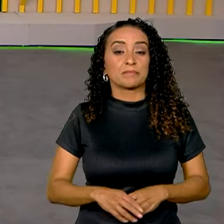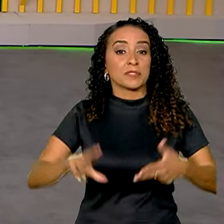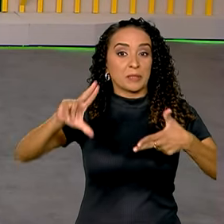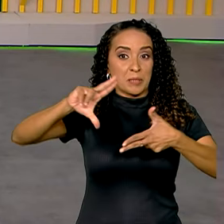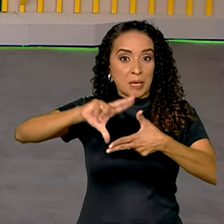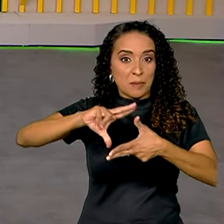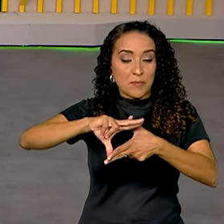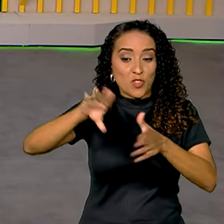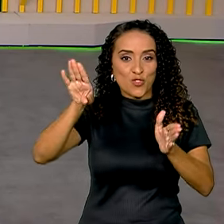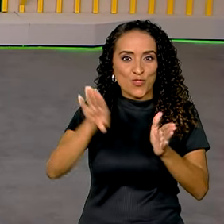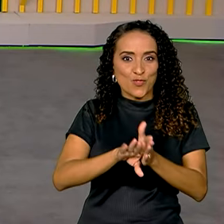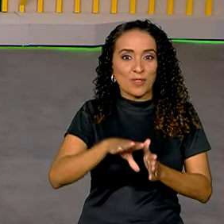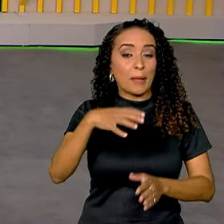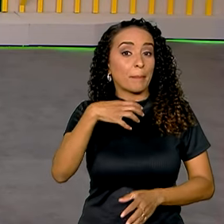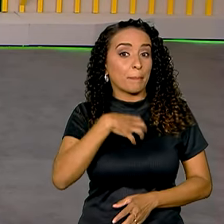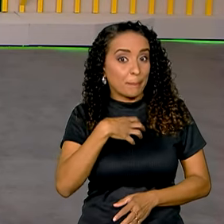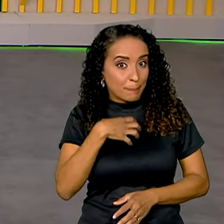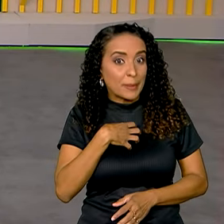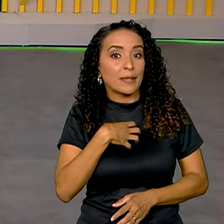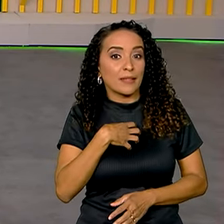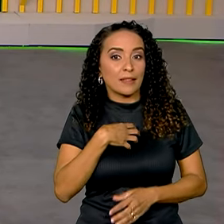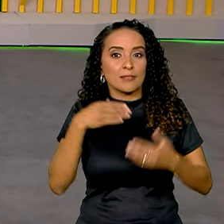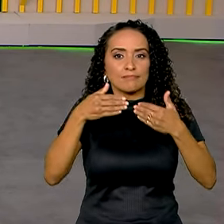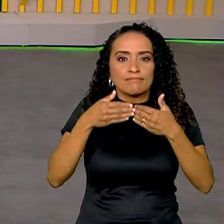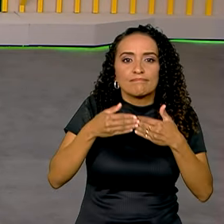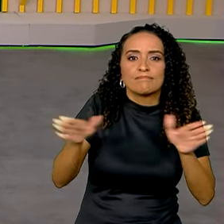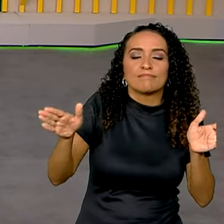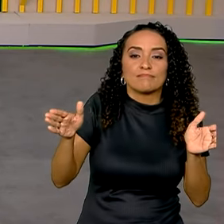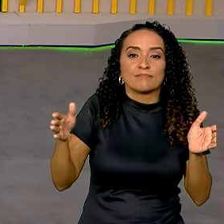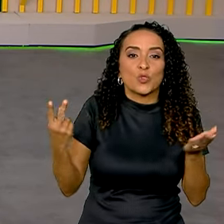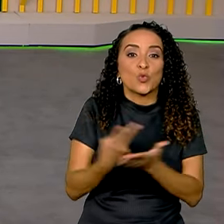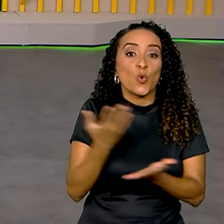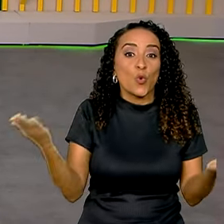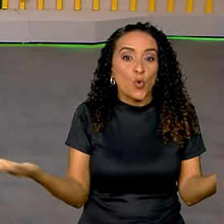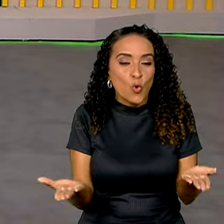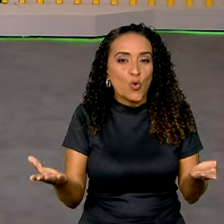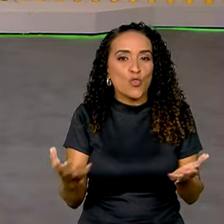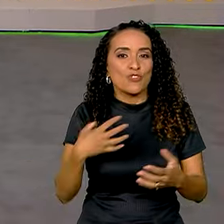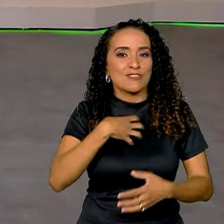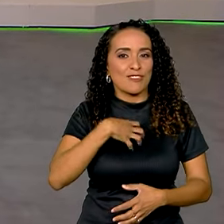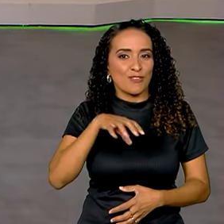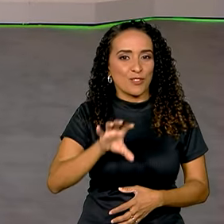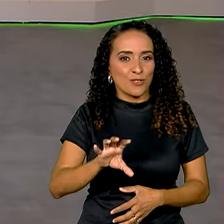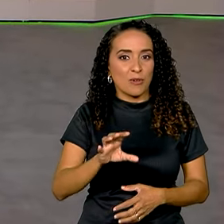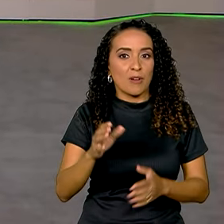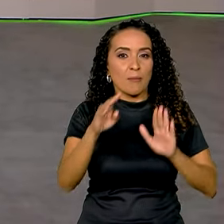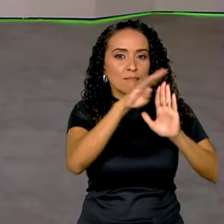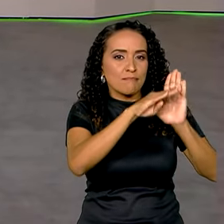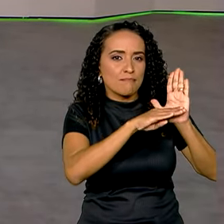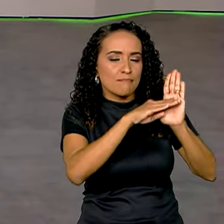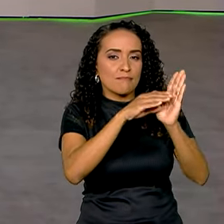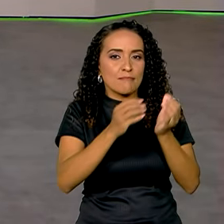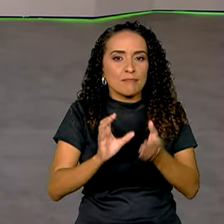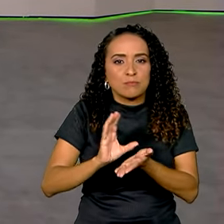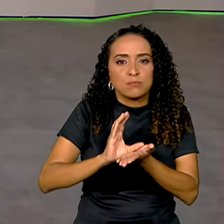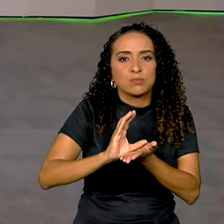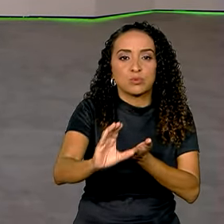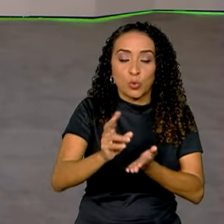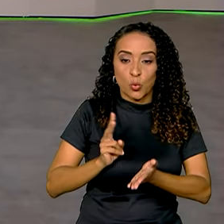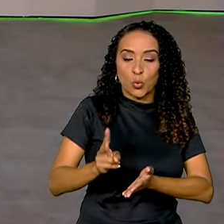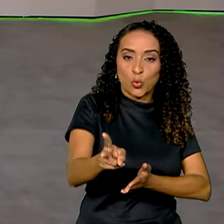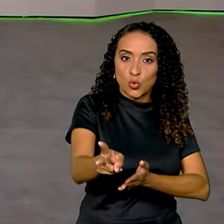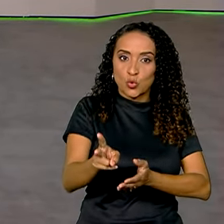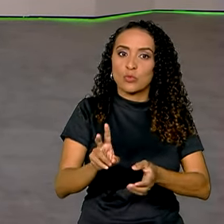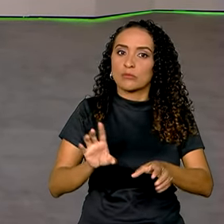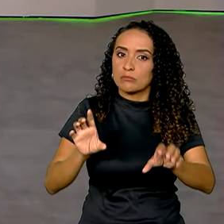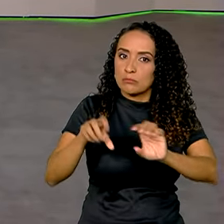O Pé de Meia chegou à Bahia. O lançamento ocorreu hoje em Salvador. O programa financia a permanência e a